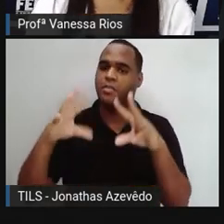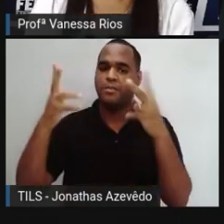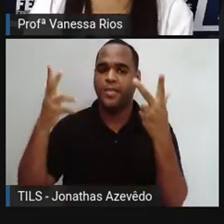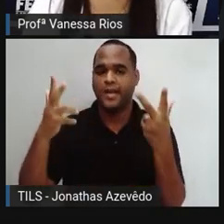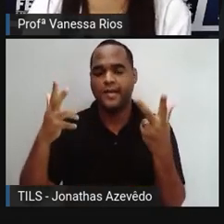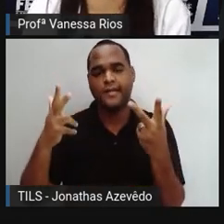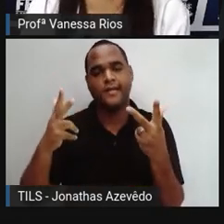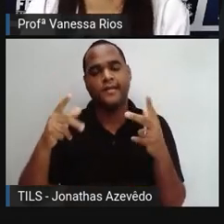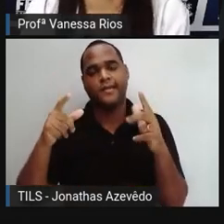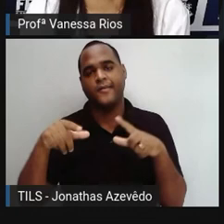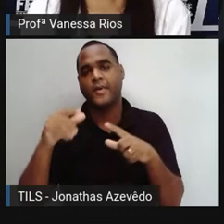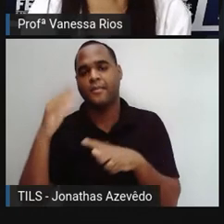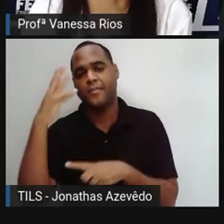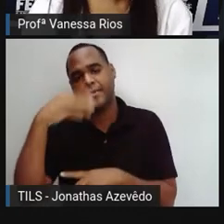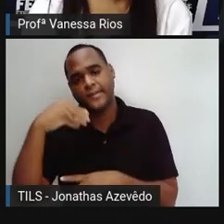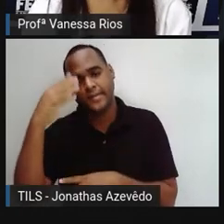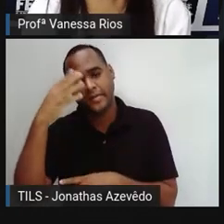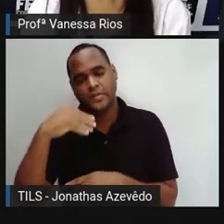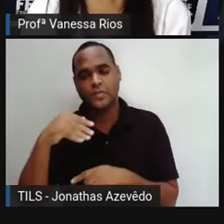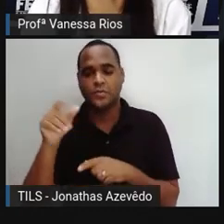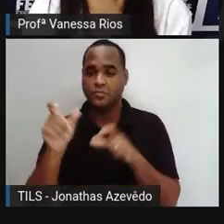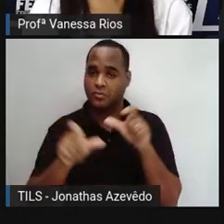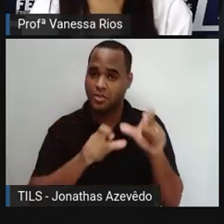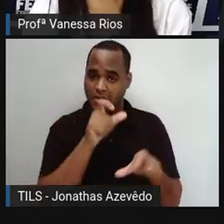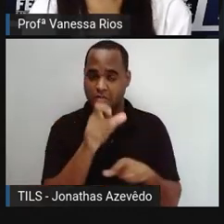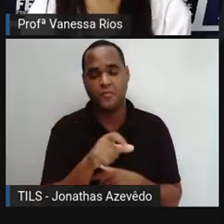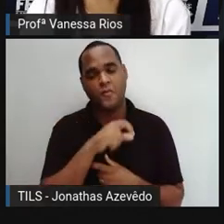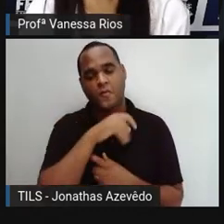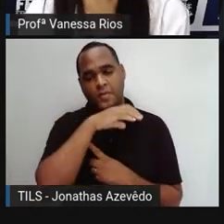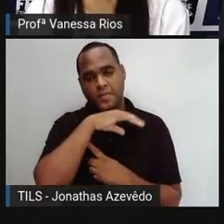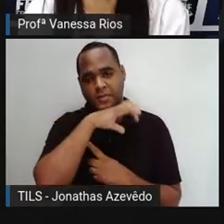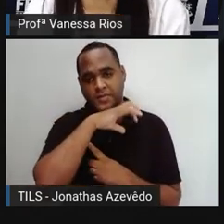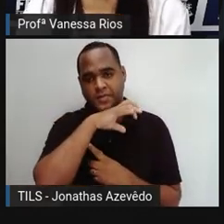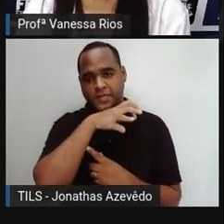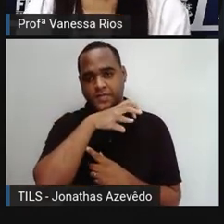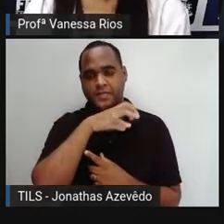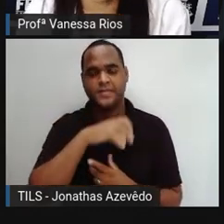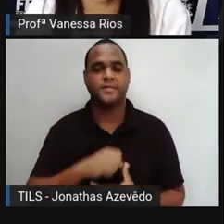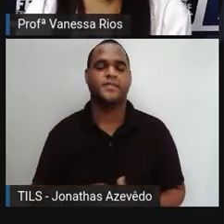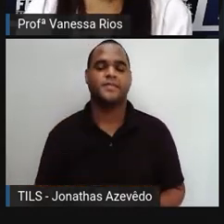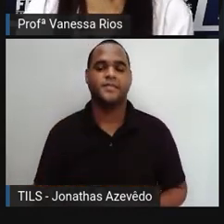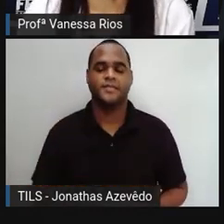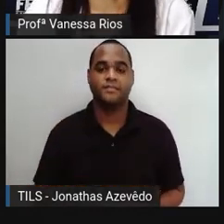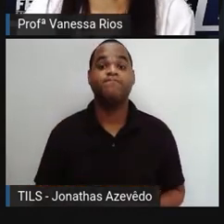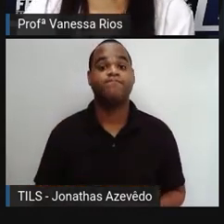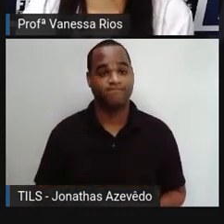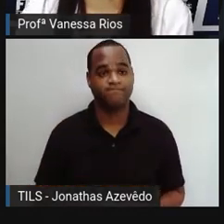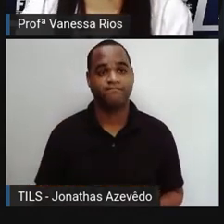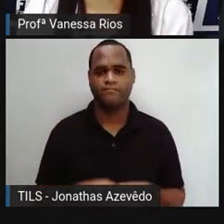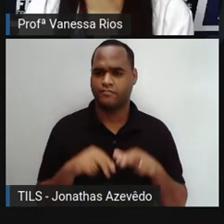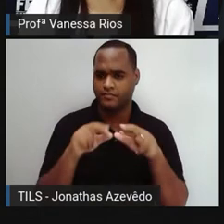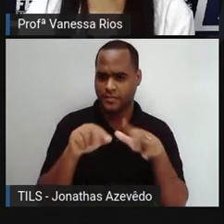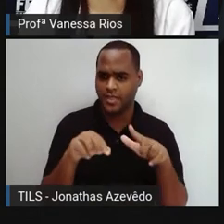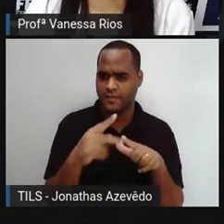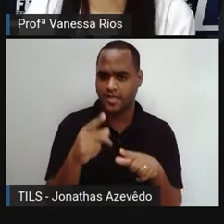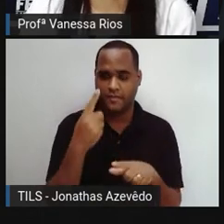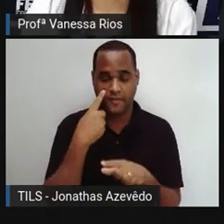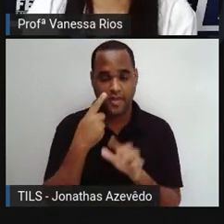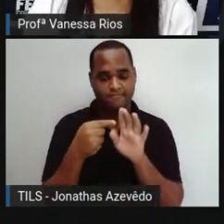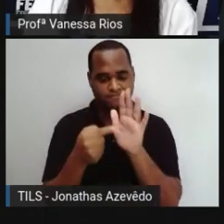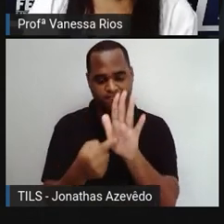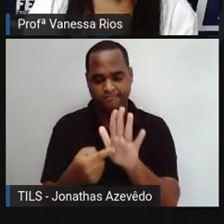acontecimento, uma paisagem, um objeto ou animal. Então, toda vez que eu trago